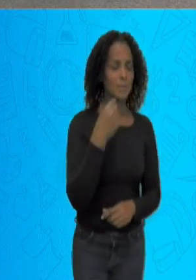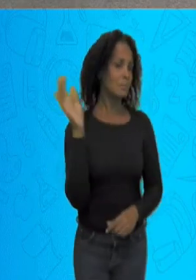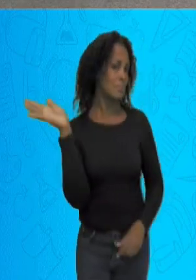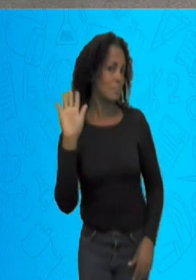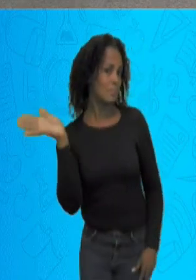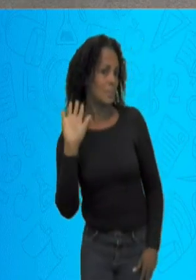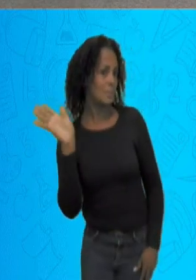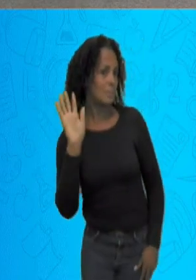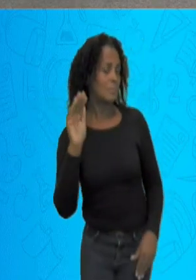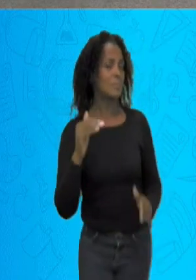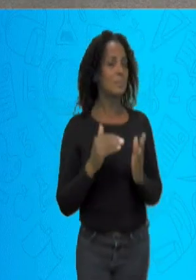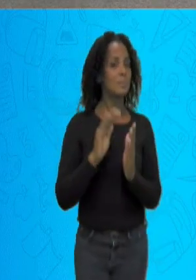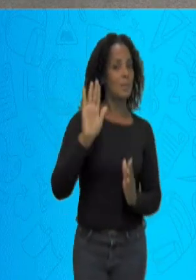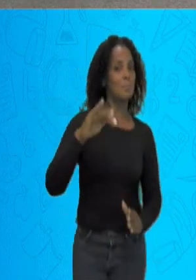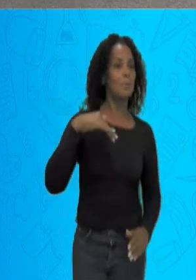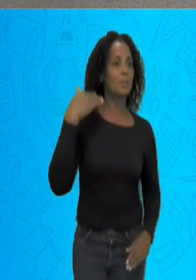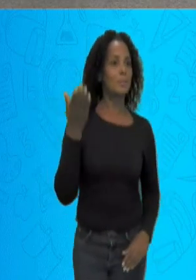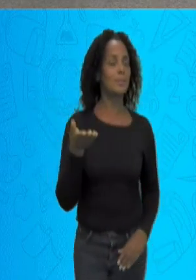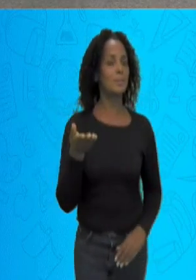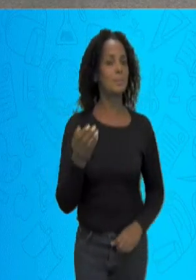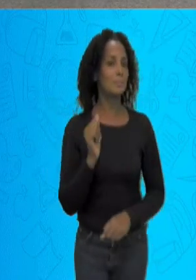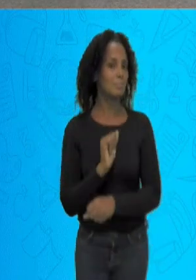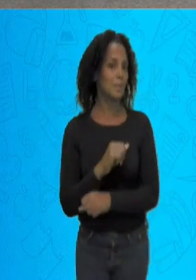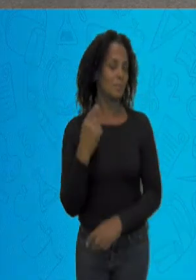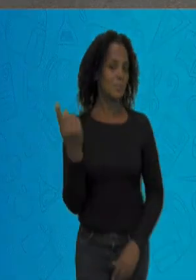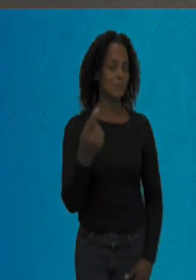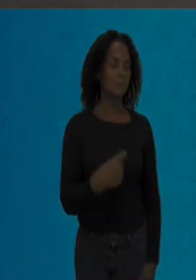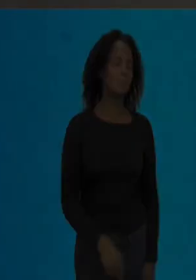Tchau, até a próxima. Aguardo vocês.